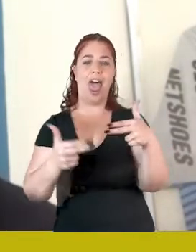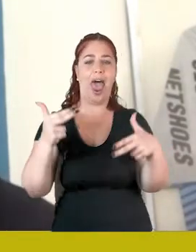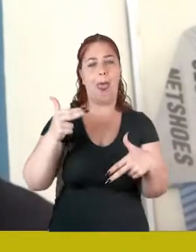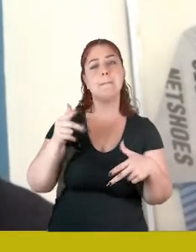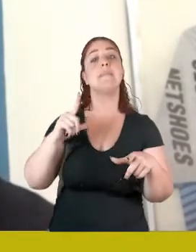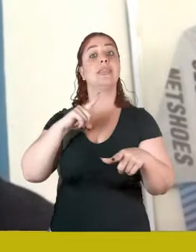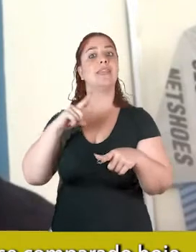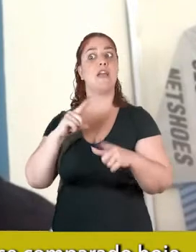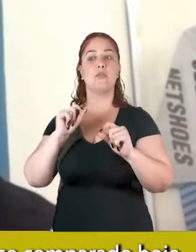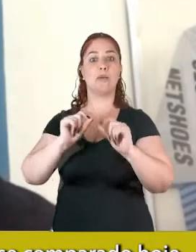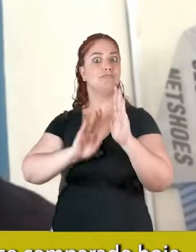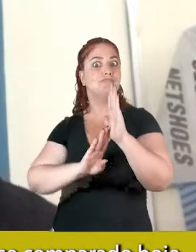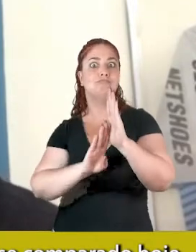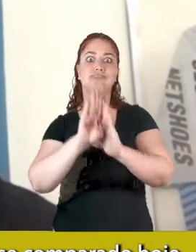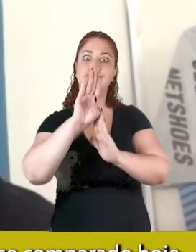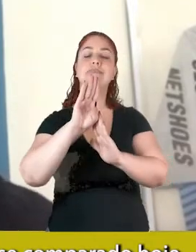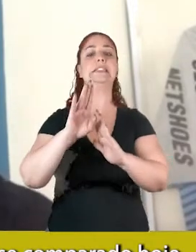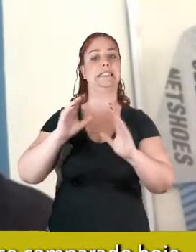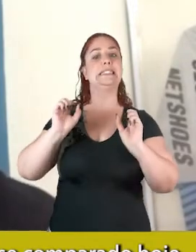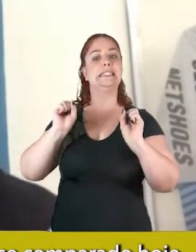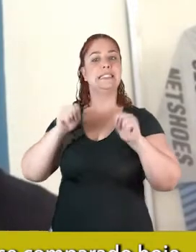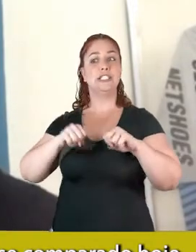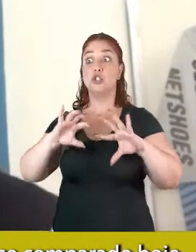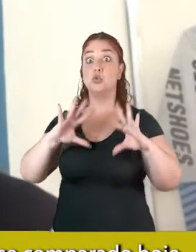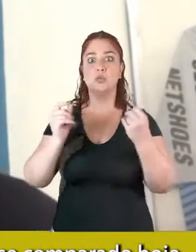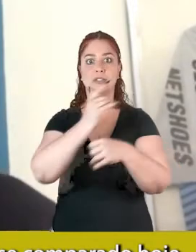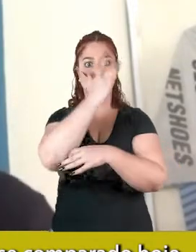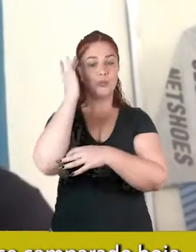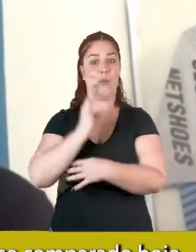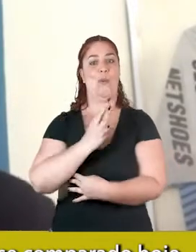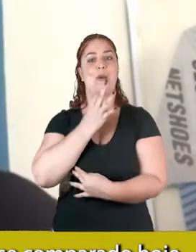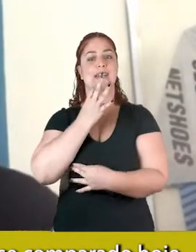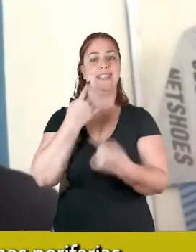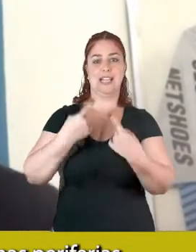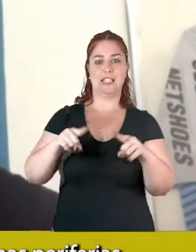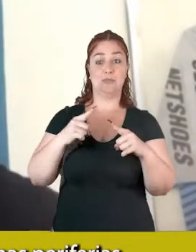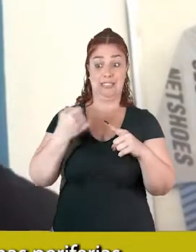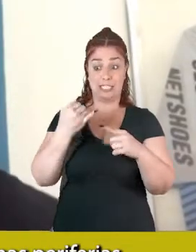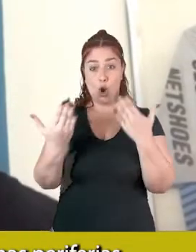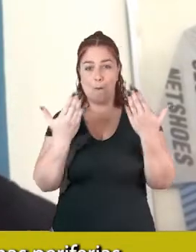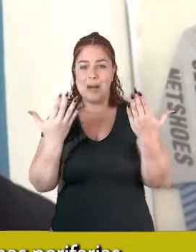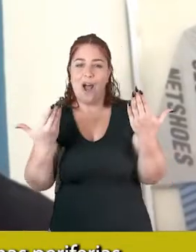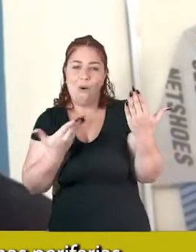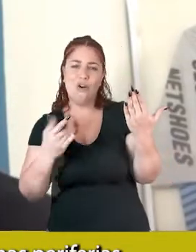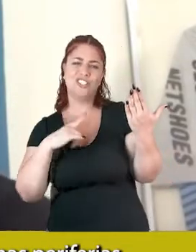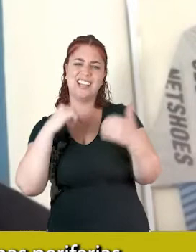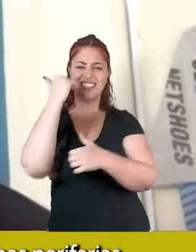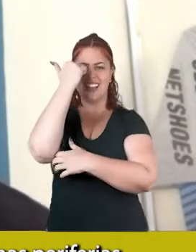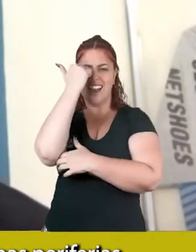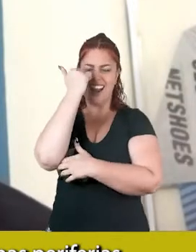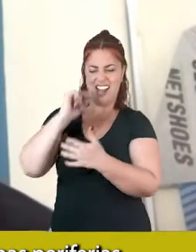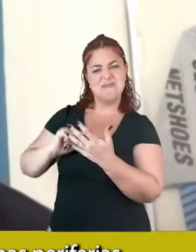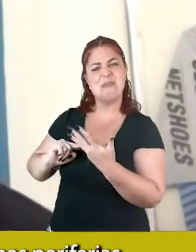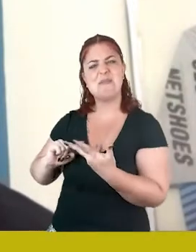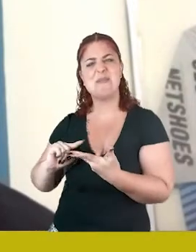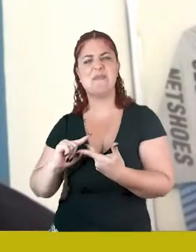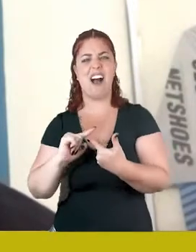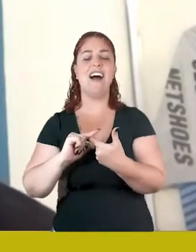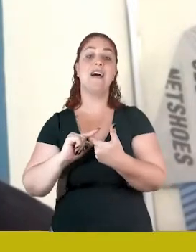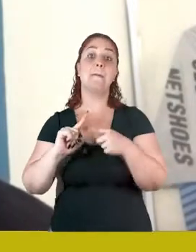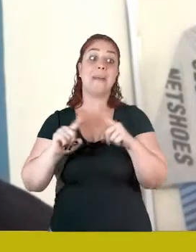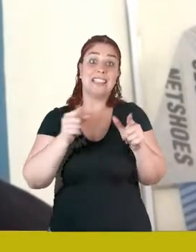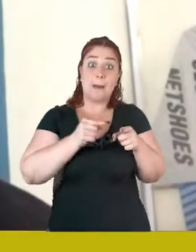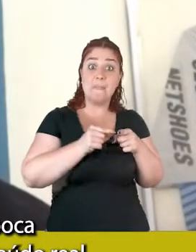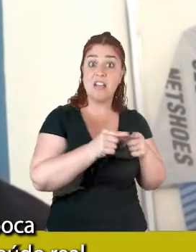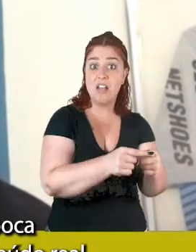muito, né? Era o que era ouvido, acho que comparado hoje, seria um sertanejo, assim, nas periferias,